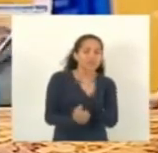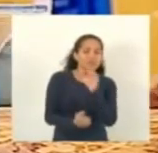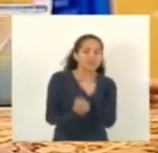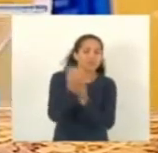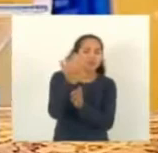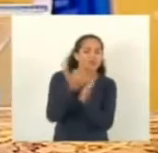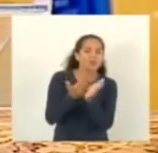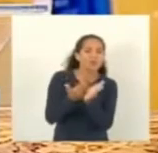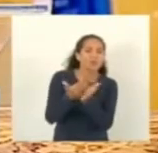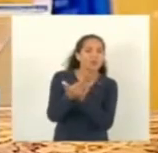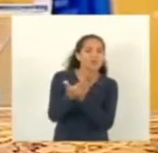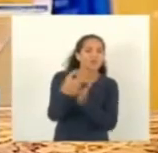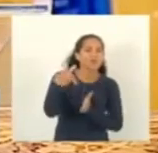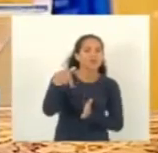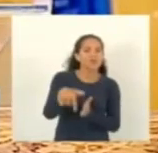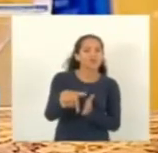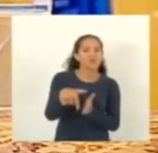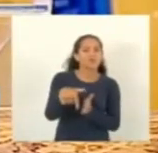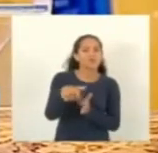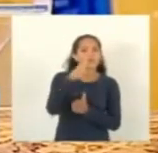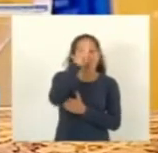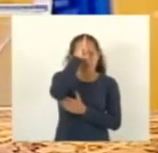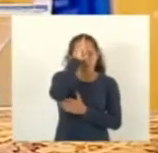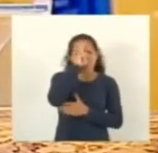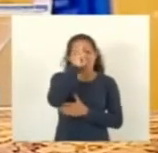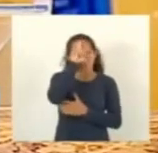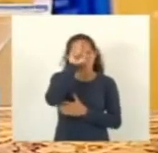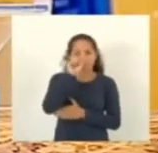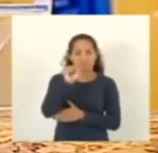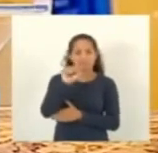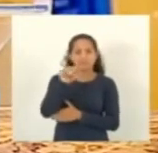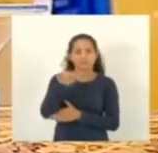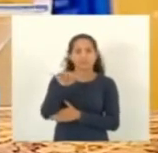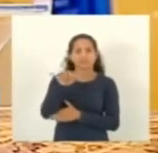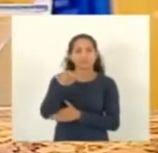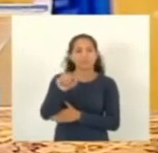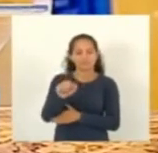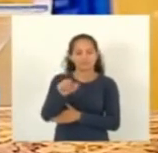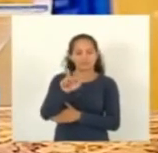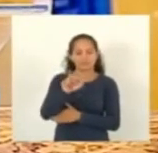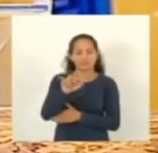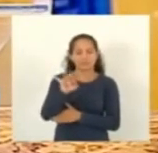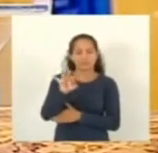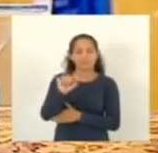que começou a construção do Hospital Santa Rita, aqui de Vitória.